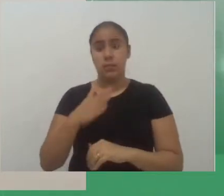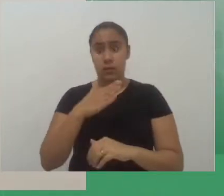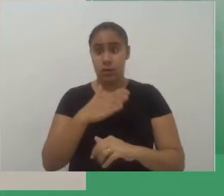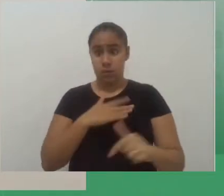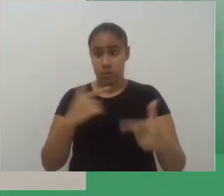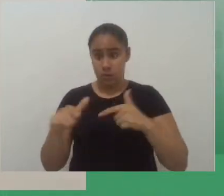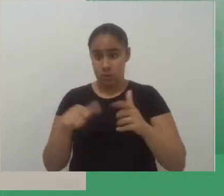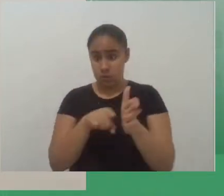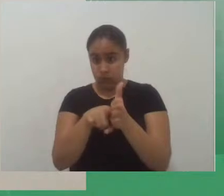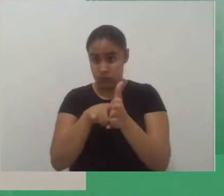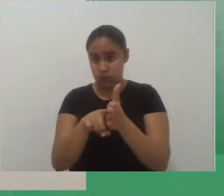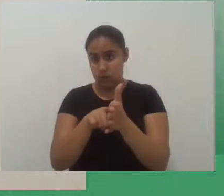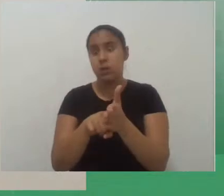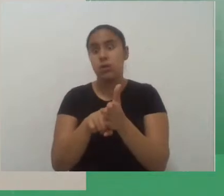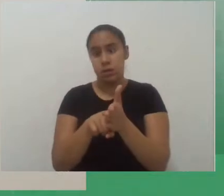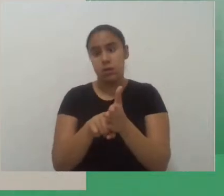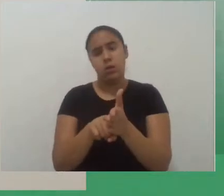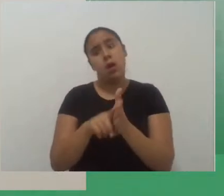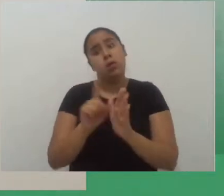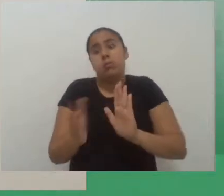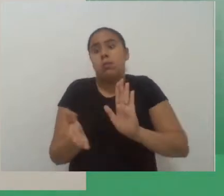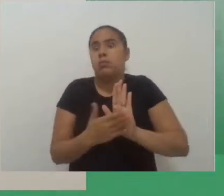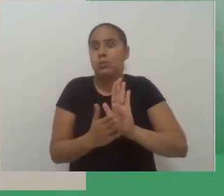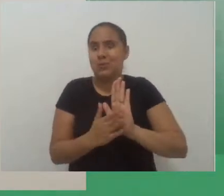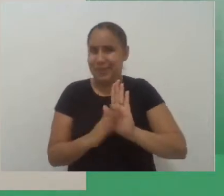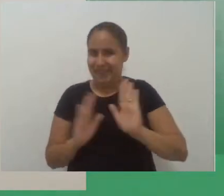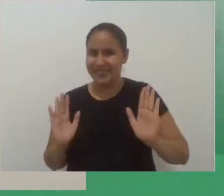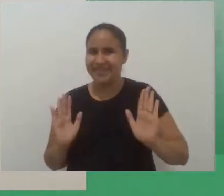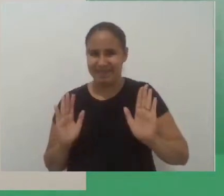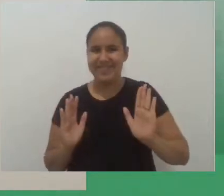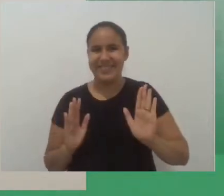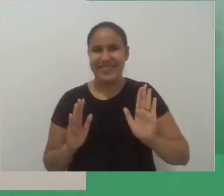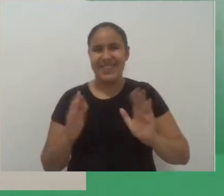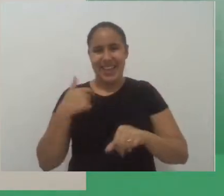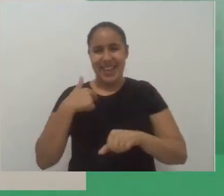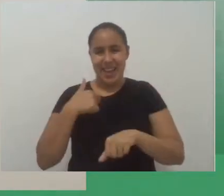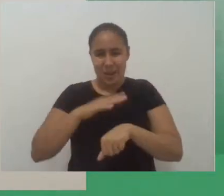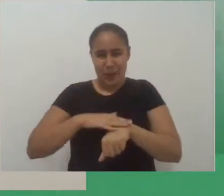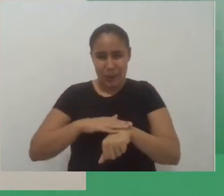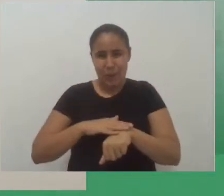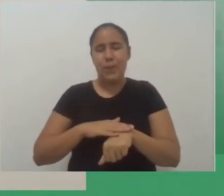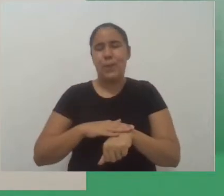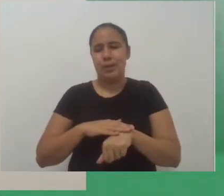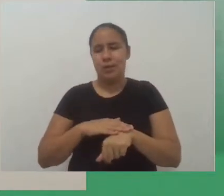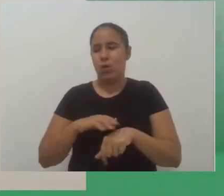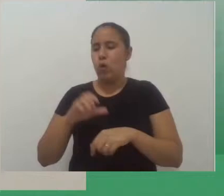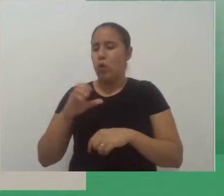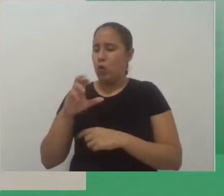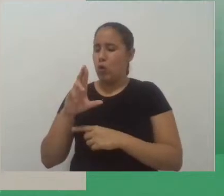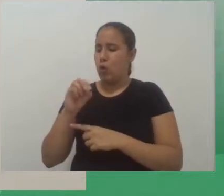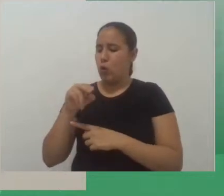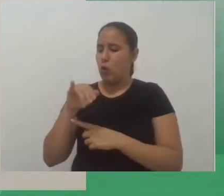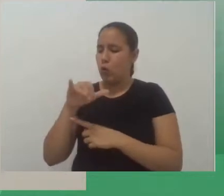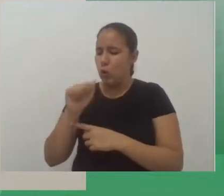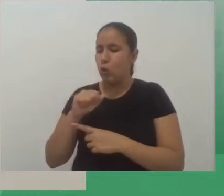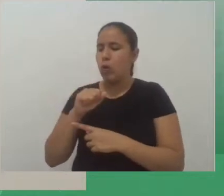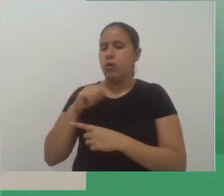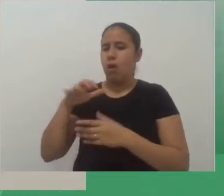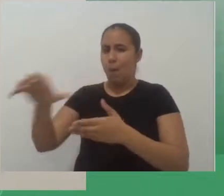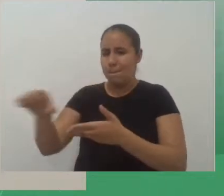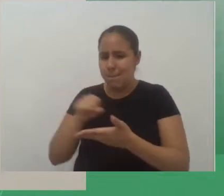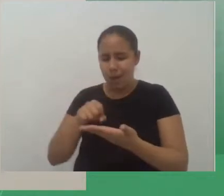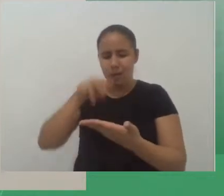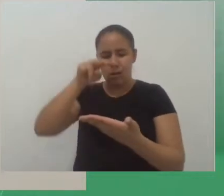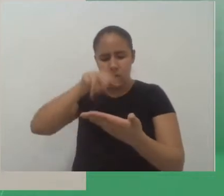é uma proposta a partir do momento que eu tomo ali como base as crônicas faço uma análise das crônicas e